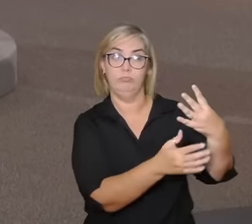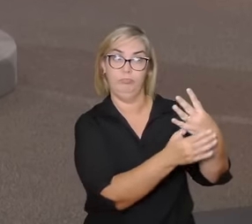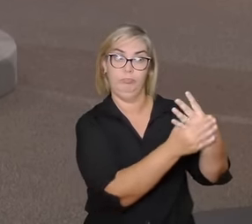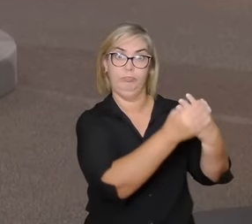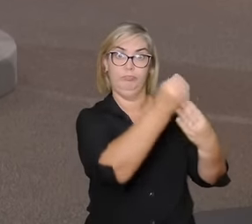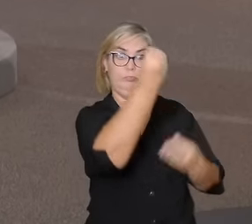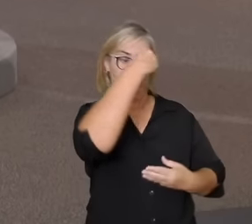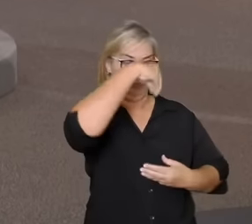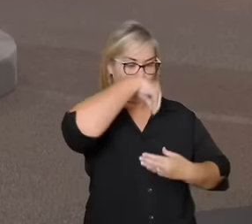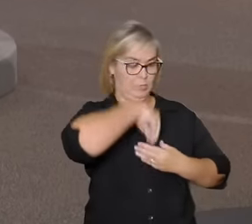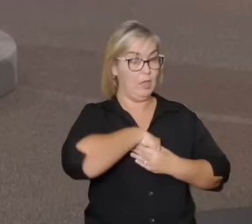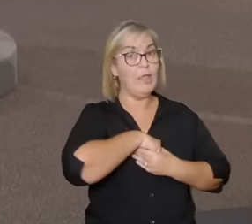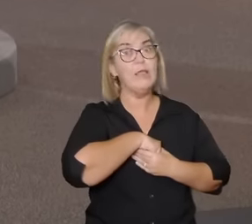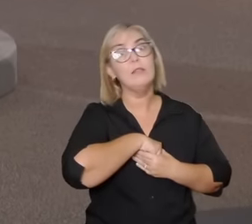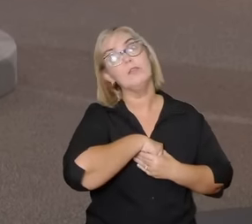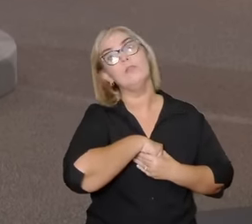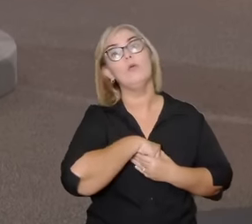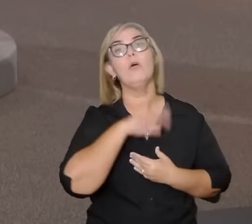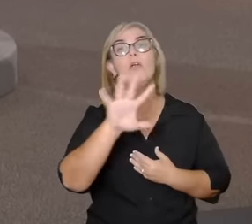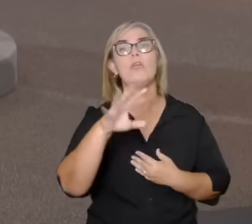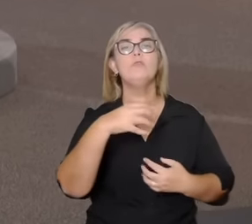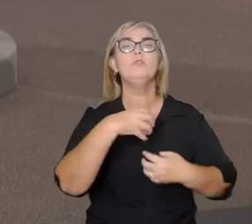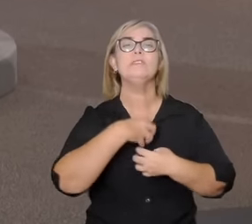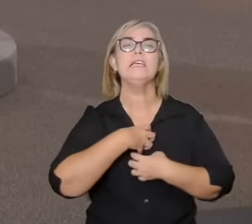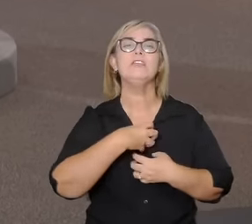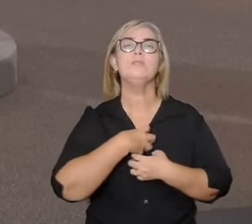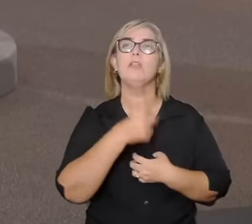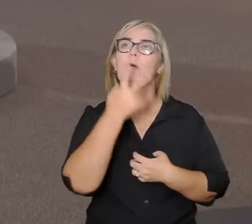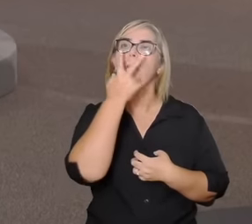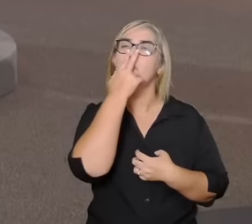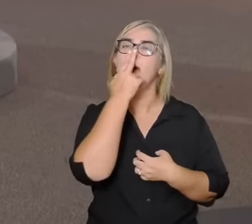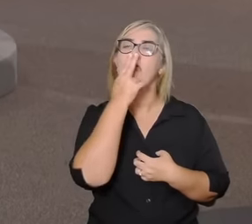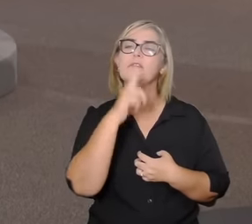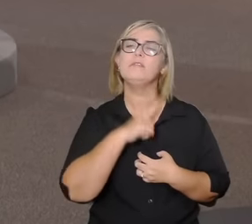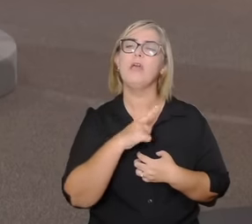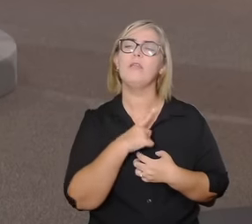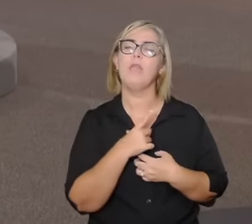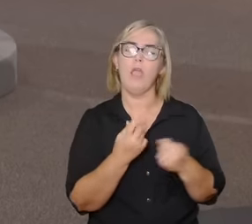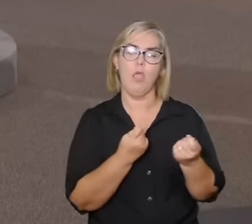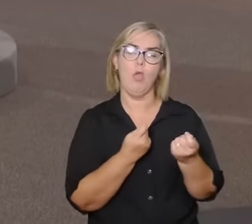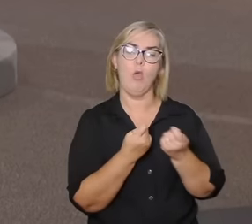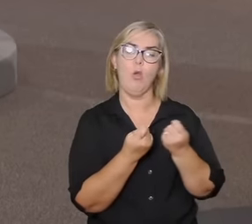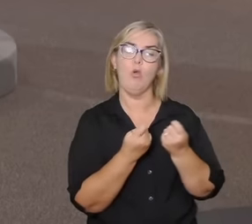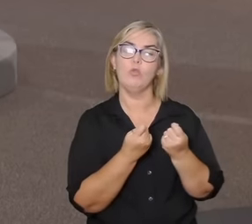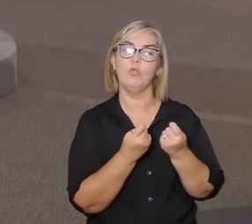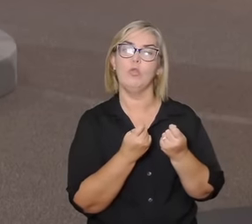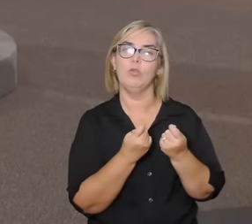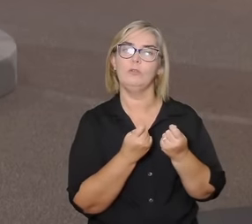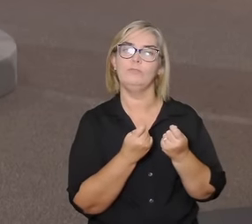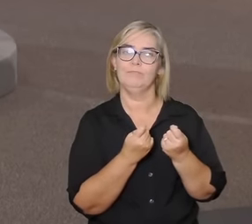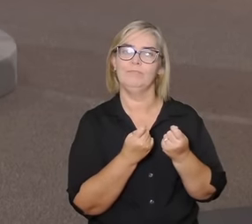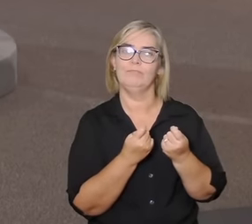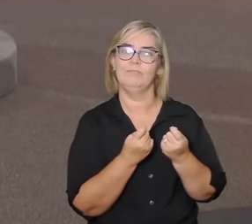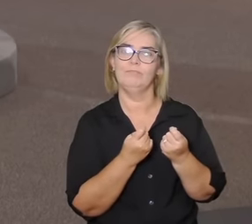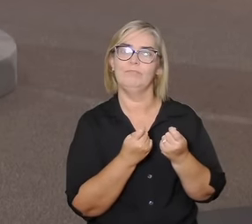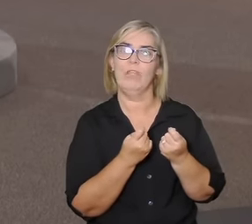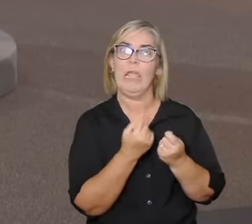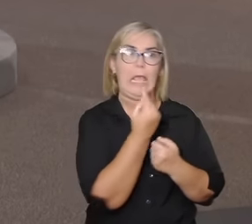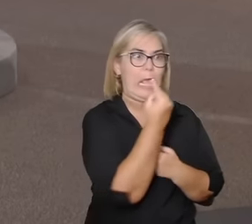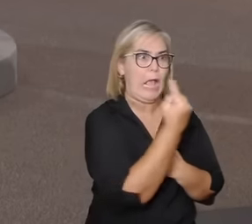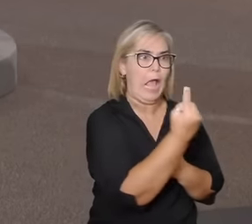emoções os afetos e os sentimentos se comportam dessa maneira e nós vamos interagir de uma determinada forma